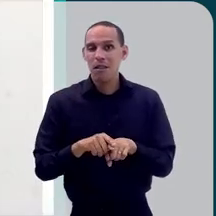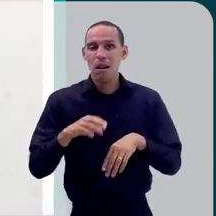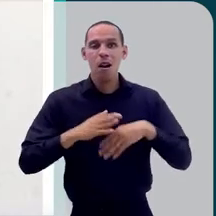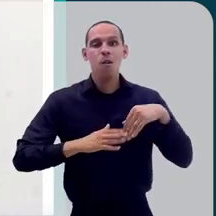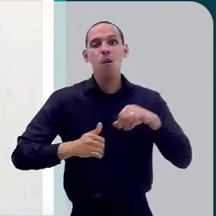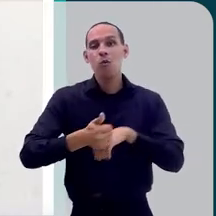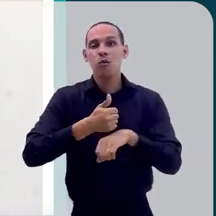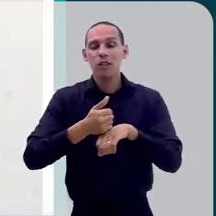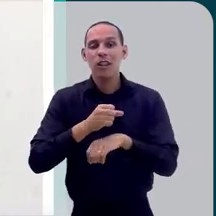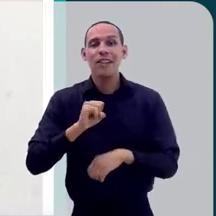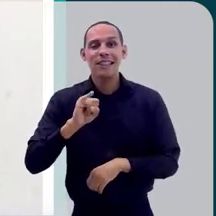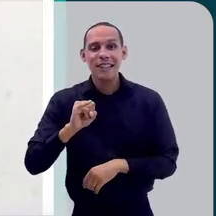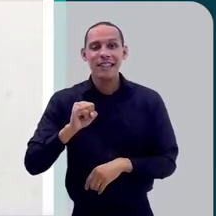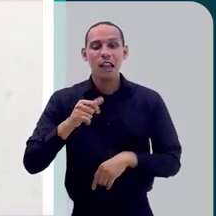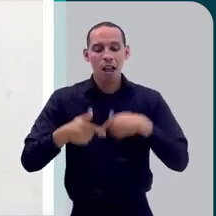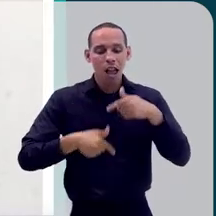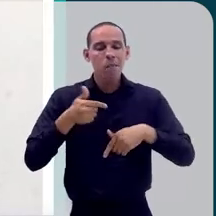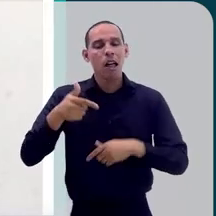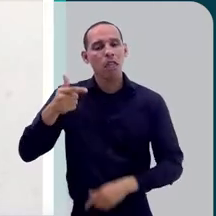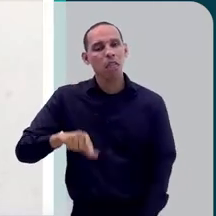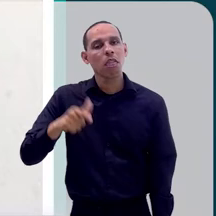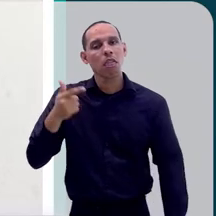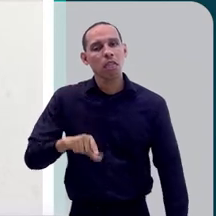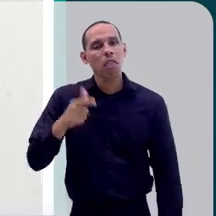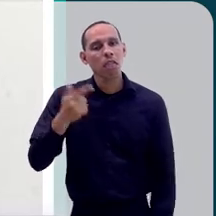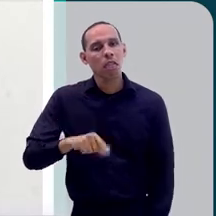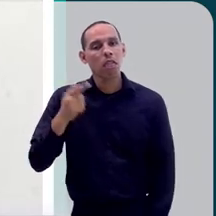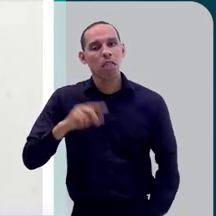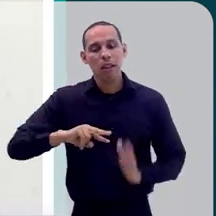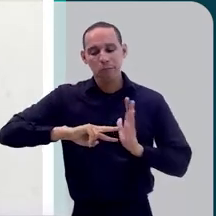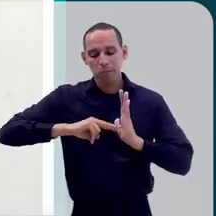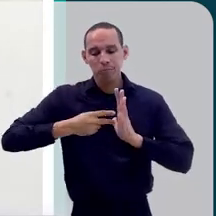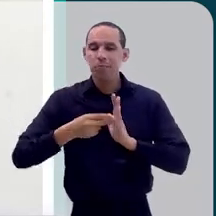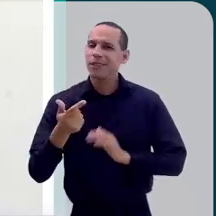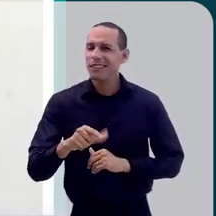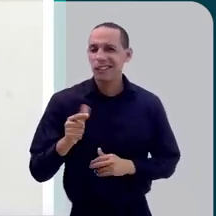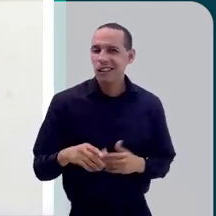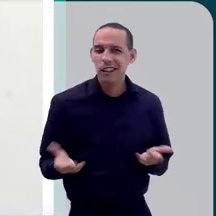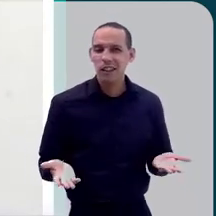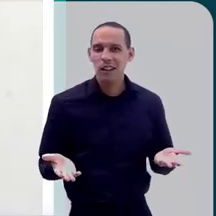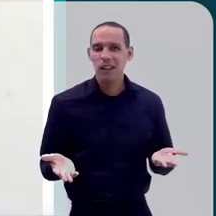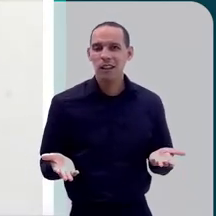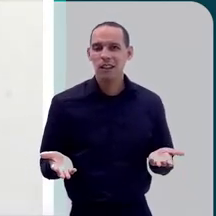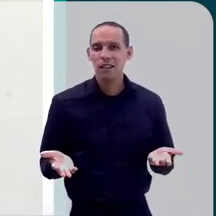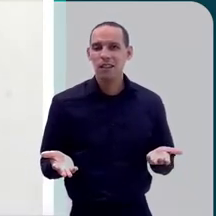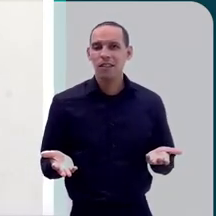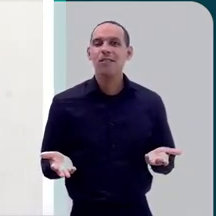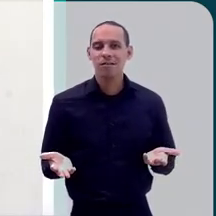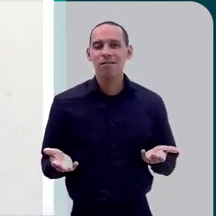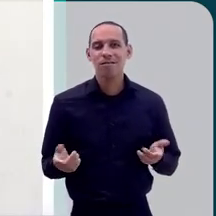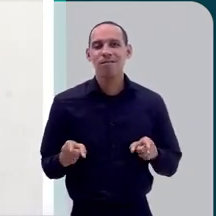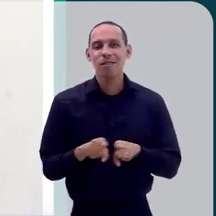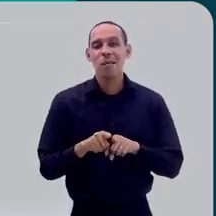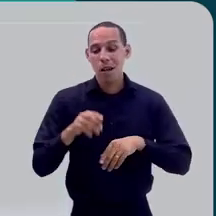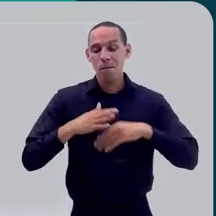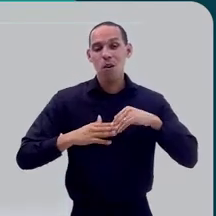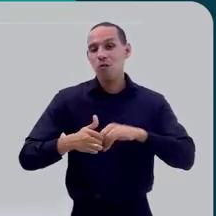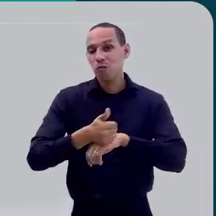E todas as profissões que têm um trabalho repetitivo e sem um sentido intrínseco.